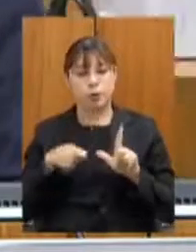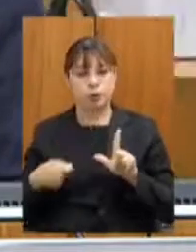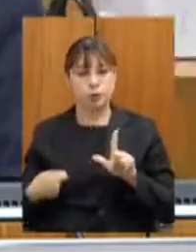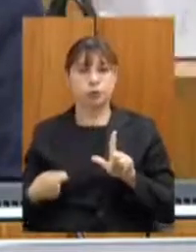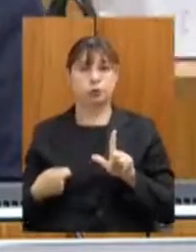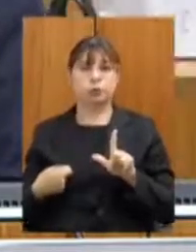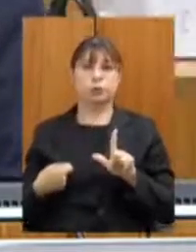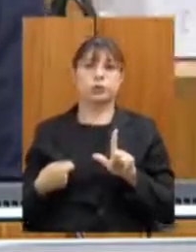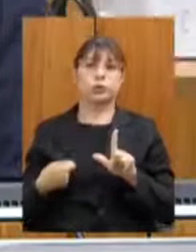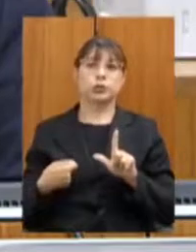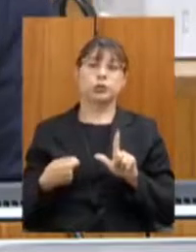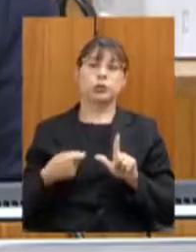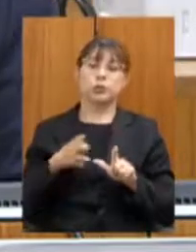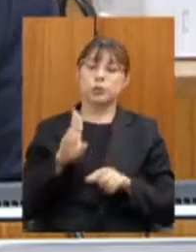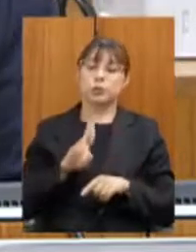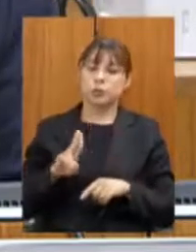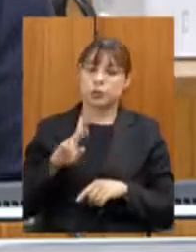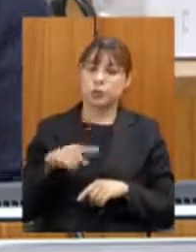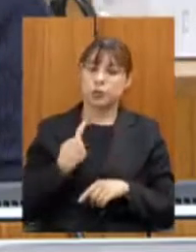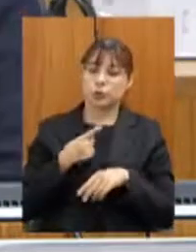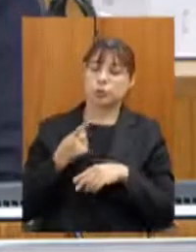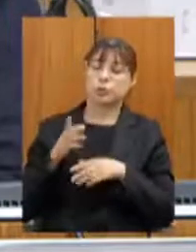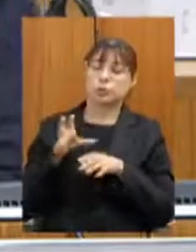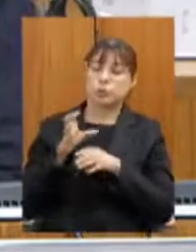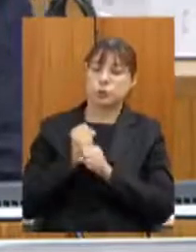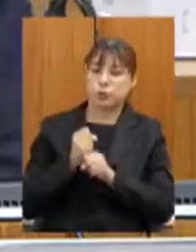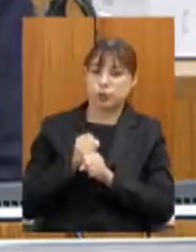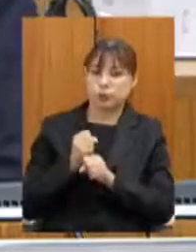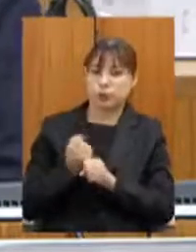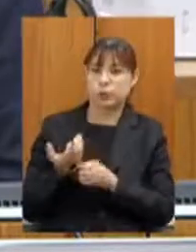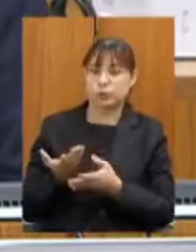escoamento da nossa safra e da nossa produção. Por favor.